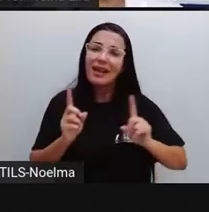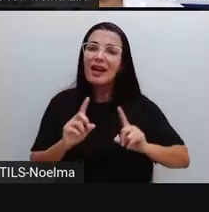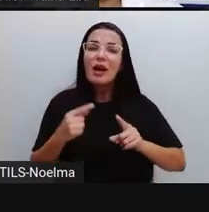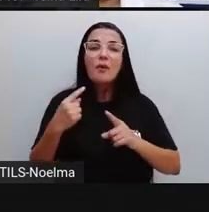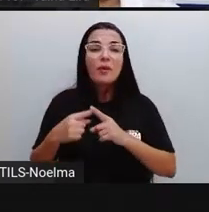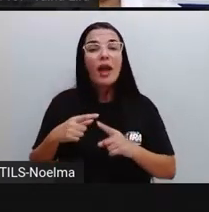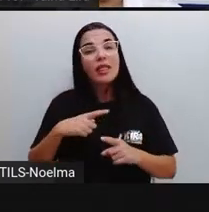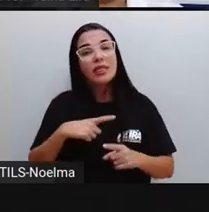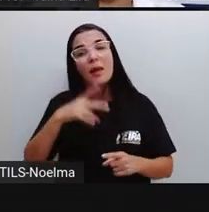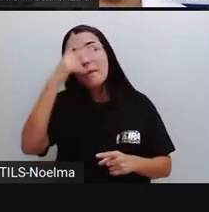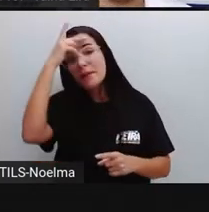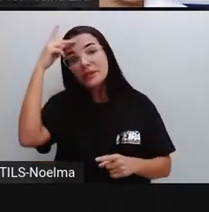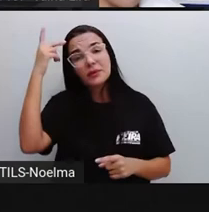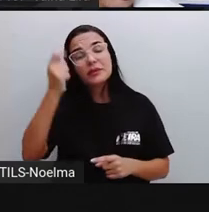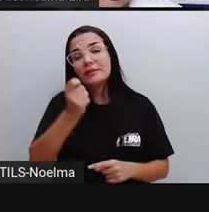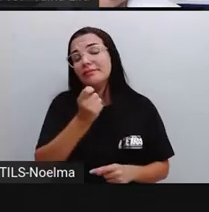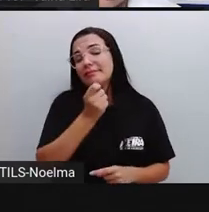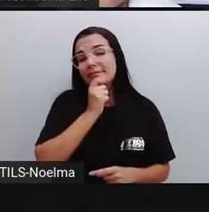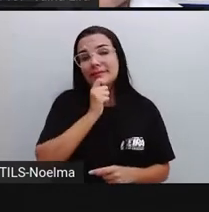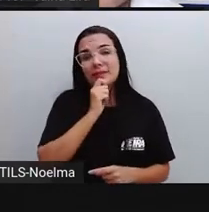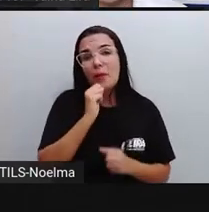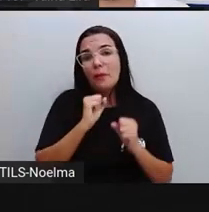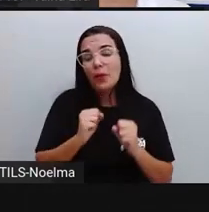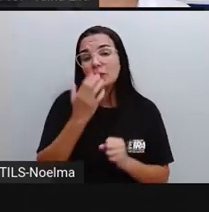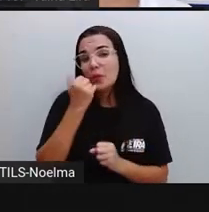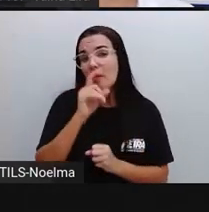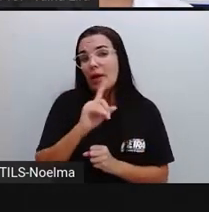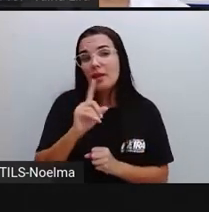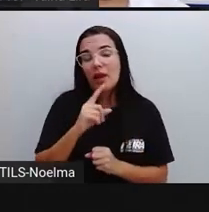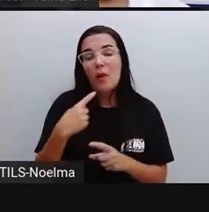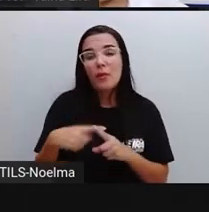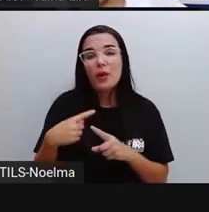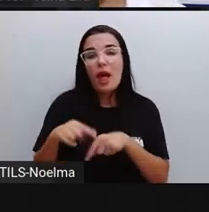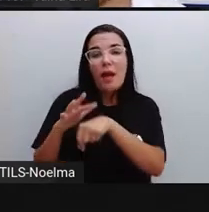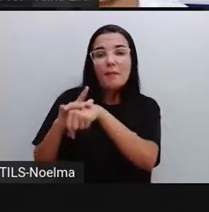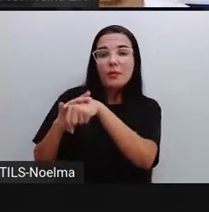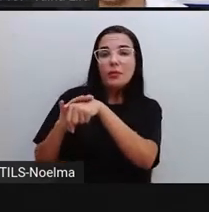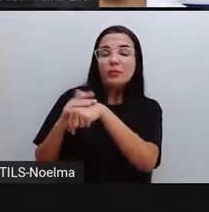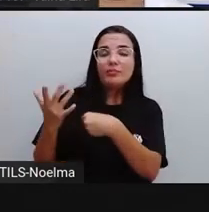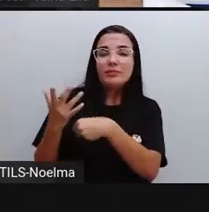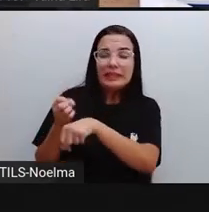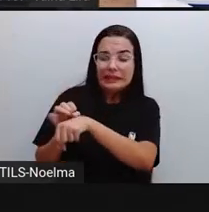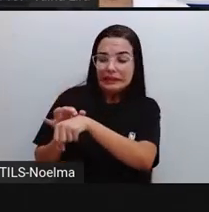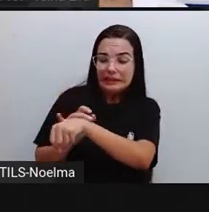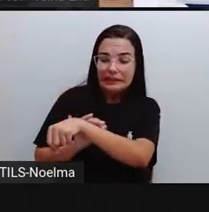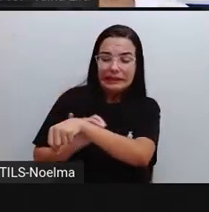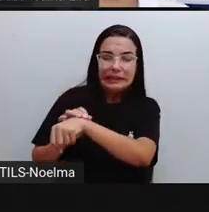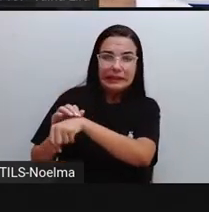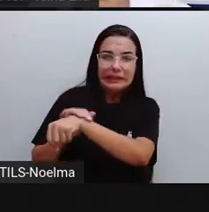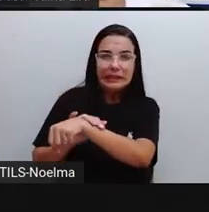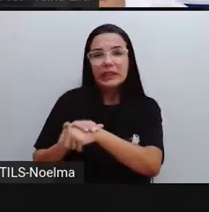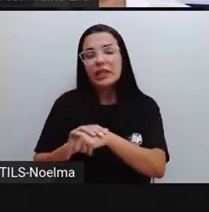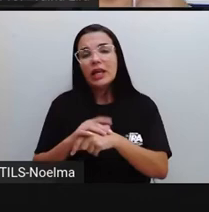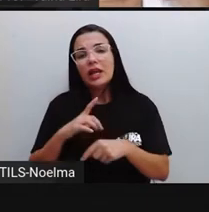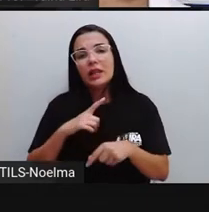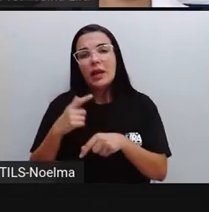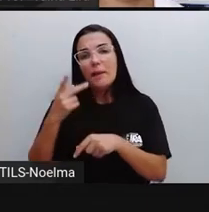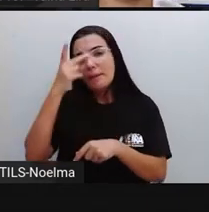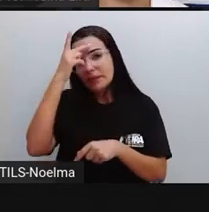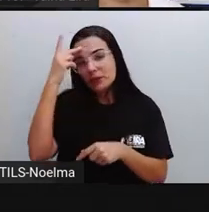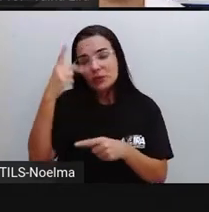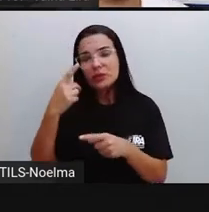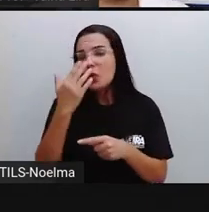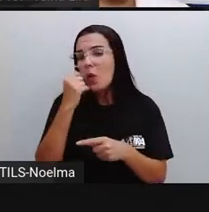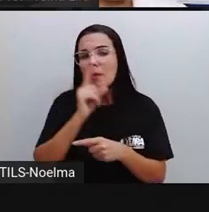porque existem pessoas que nem podem comer chocolate, né? Tem pessoas que têm alergia, tem pessoas que não podem comer por causa do